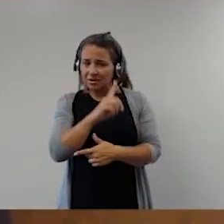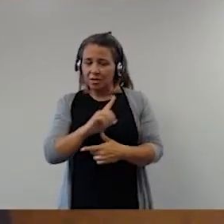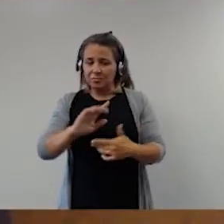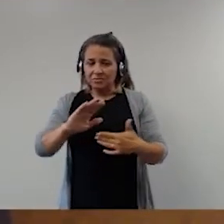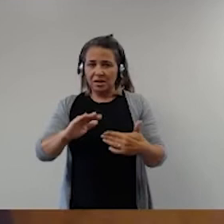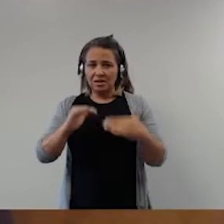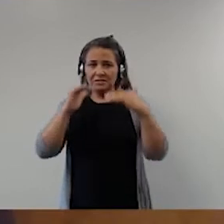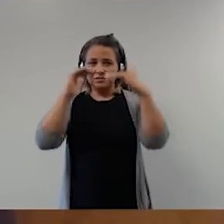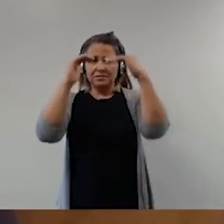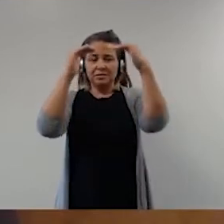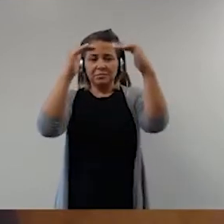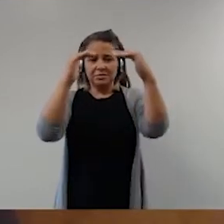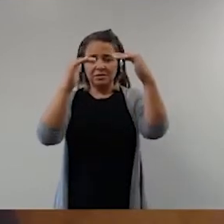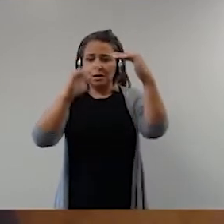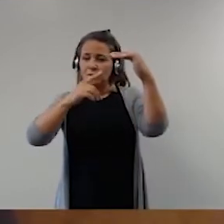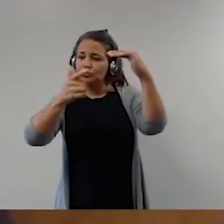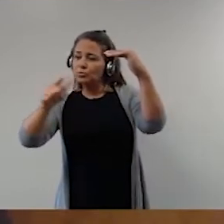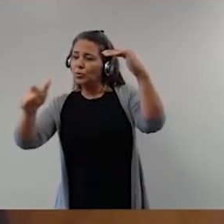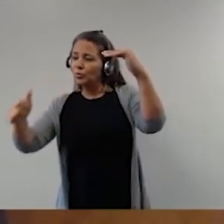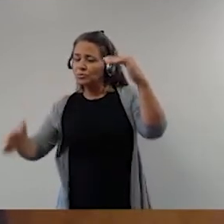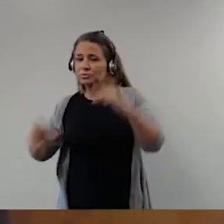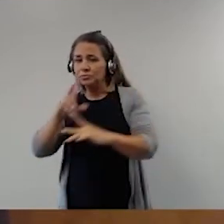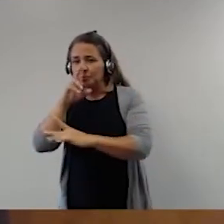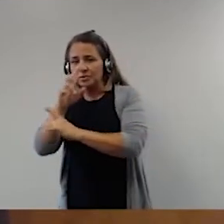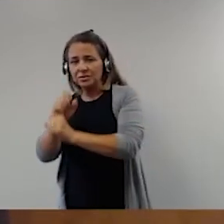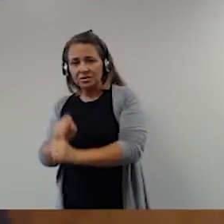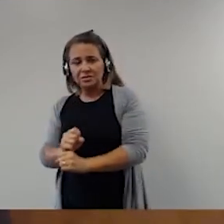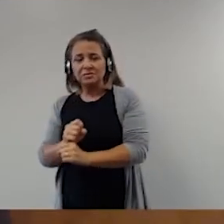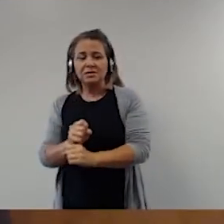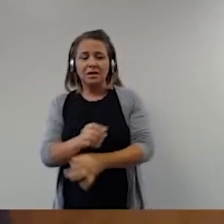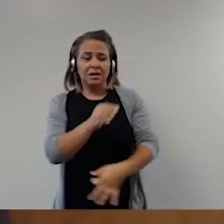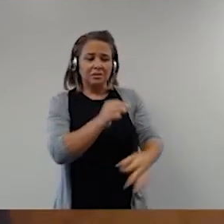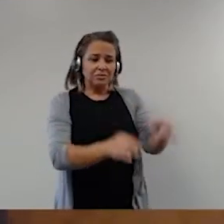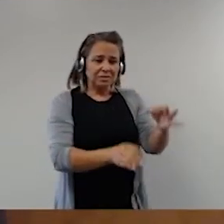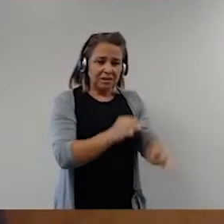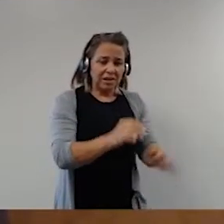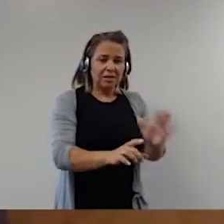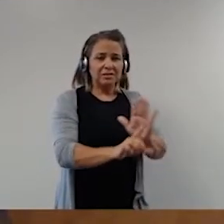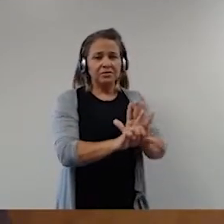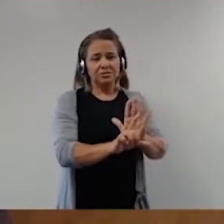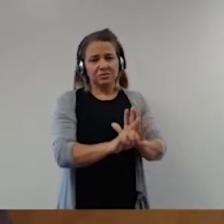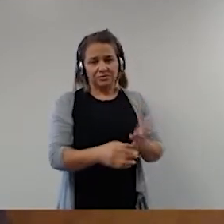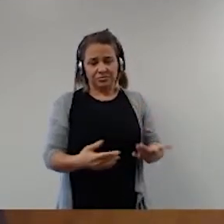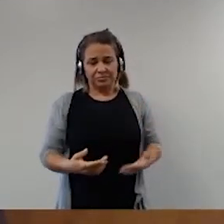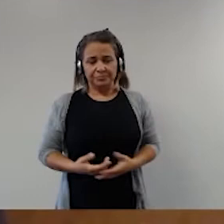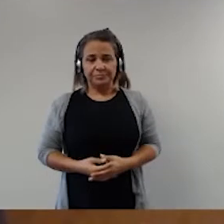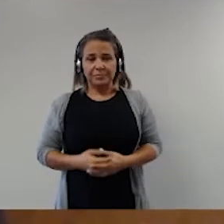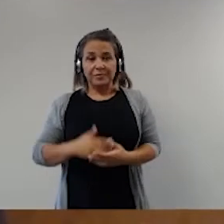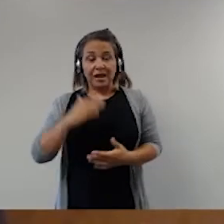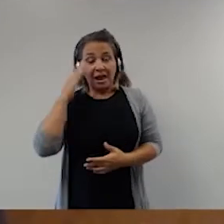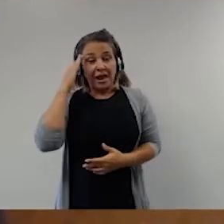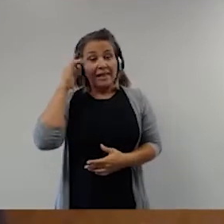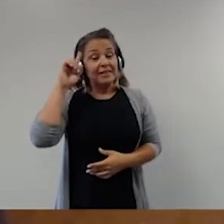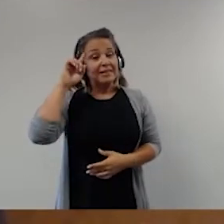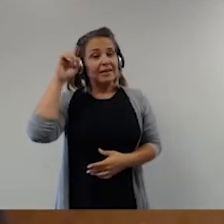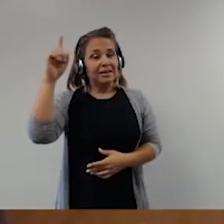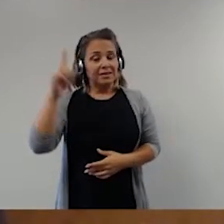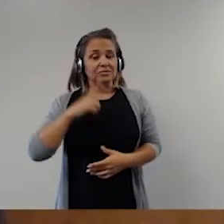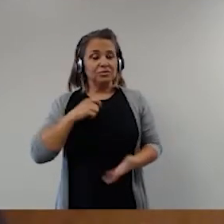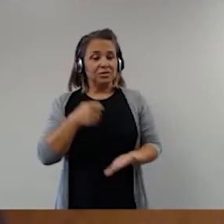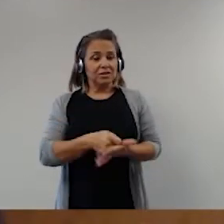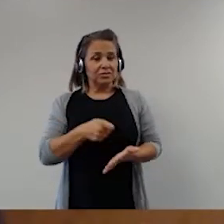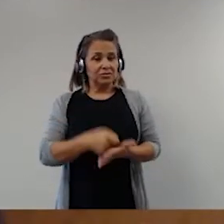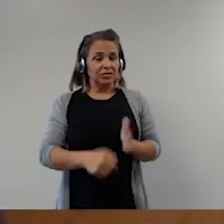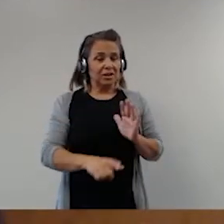se sobrepor aos demais poderes, ao legislativo e ao judiciário. A ideia da garantia da Lei da